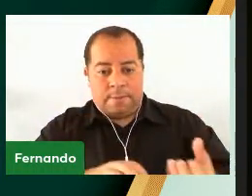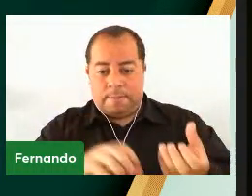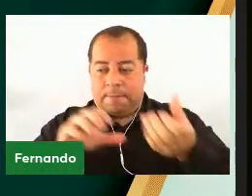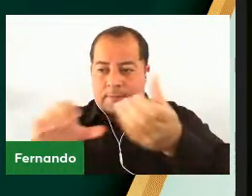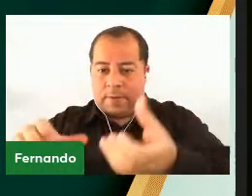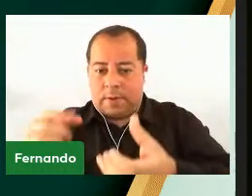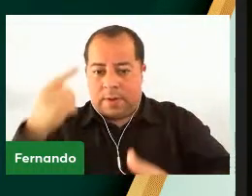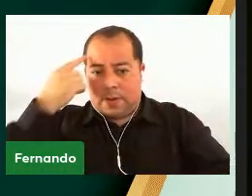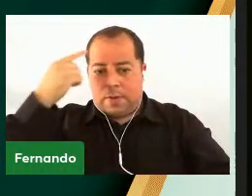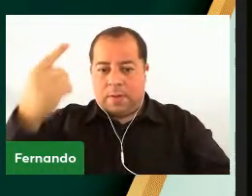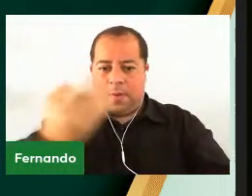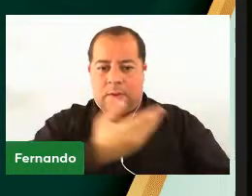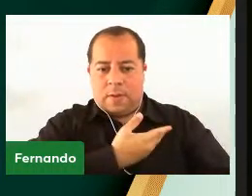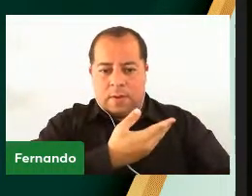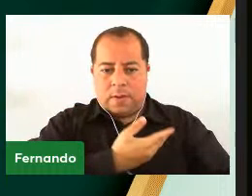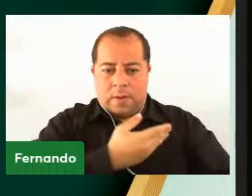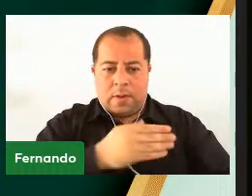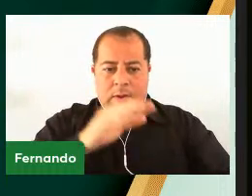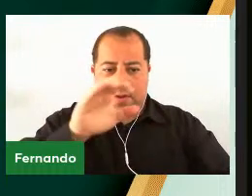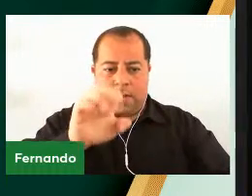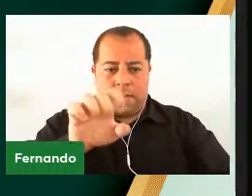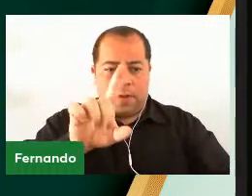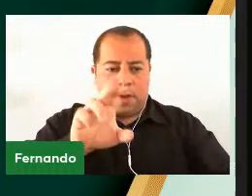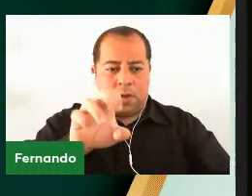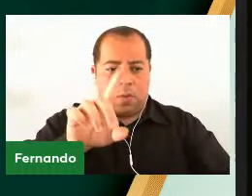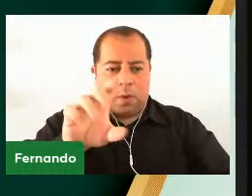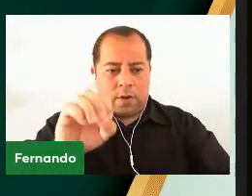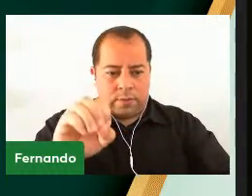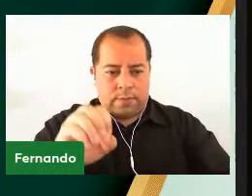memória de um eterno amigo meu Eduardo Félix, muito obrigado